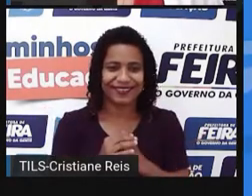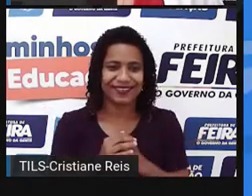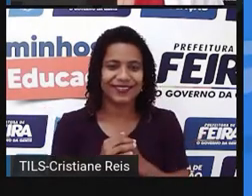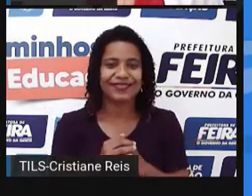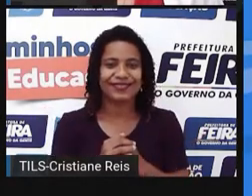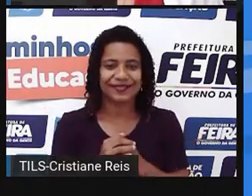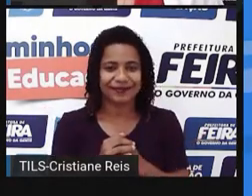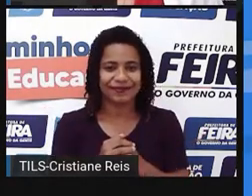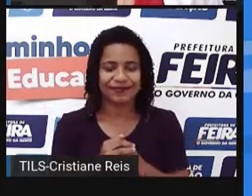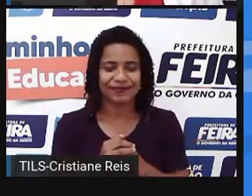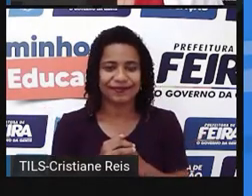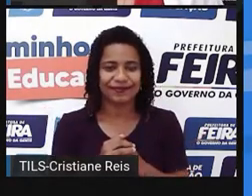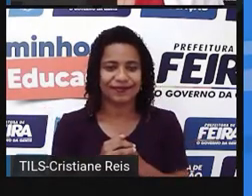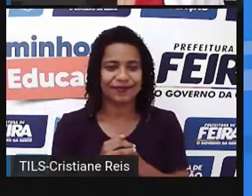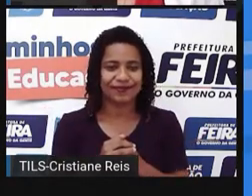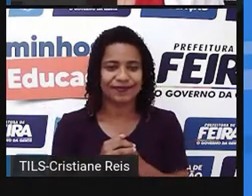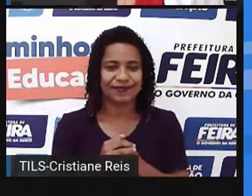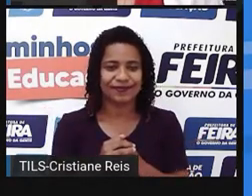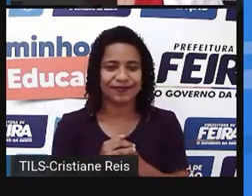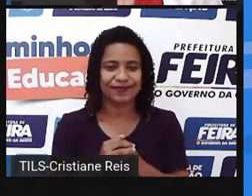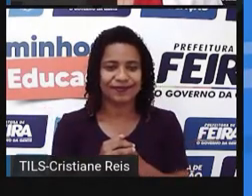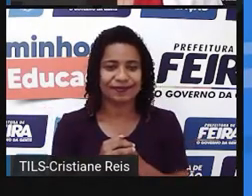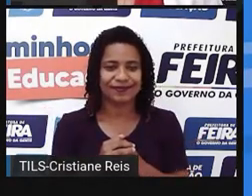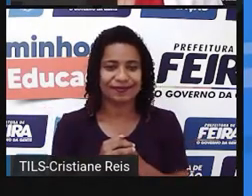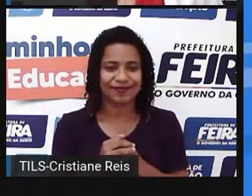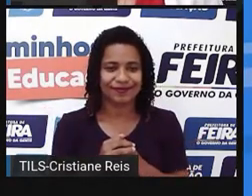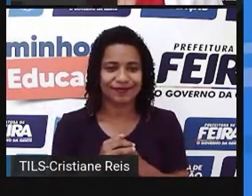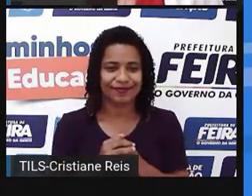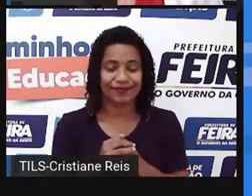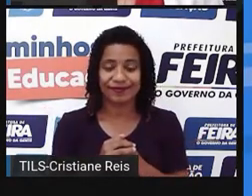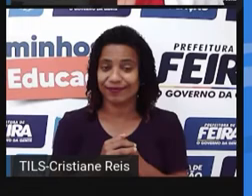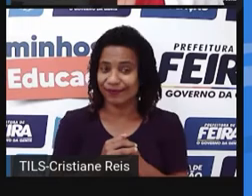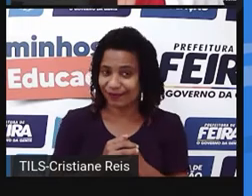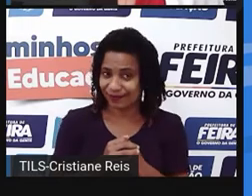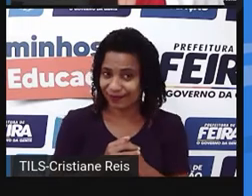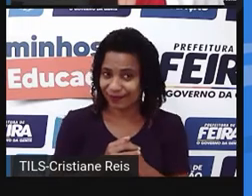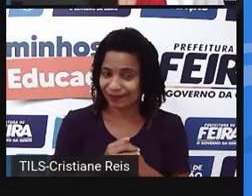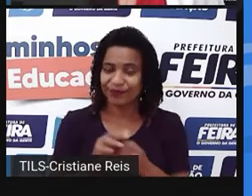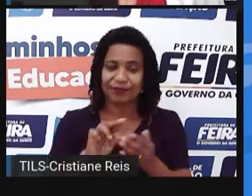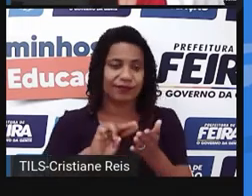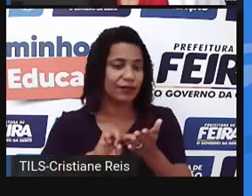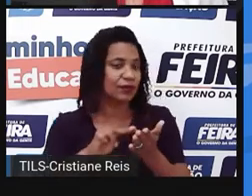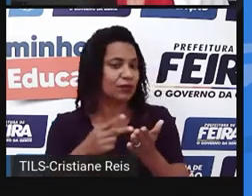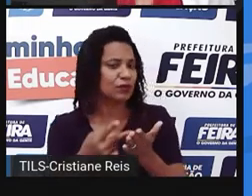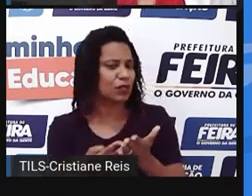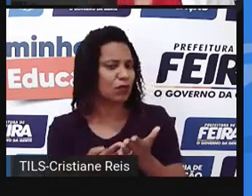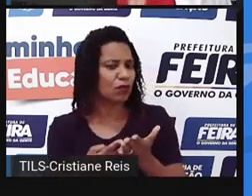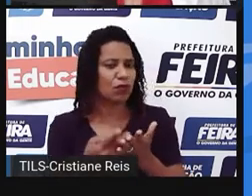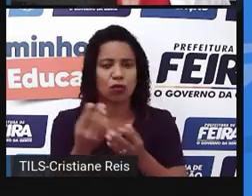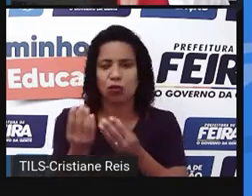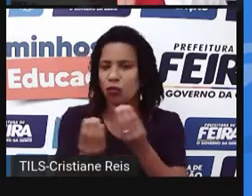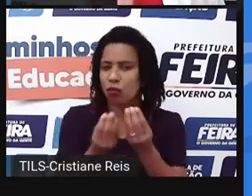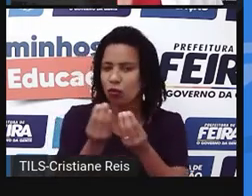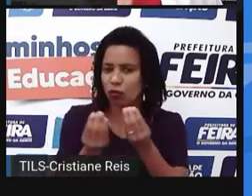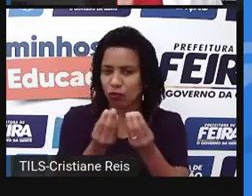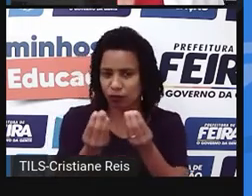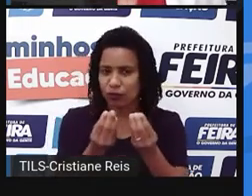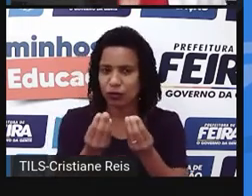you tell if your website is trusted? Então, como você pode